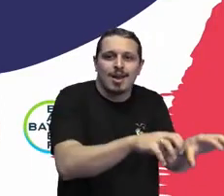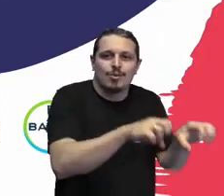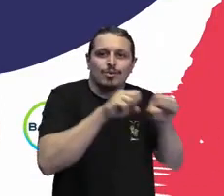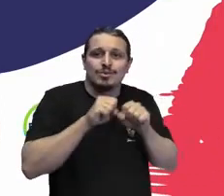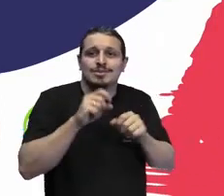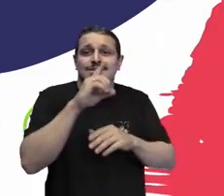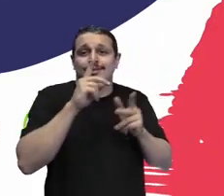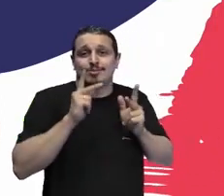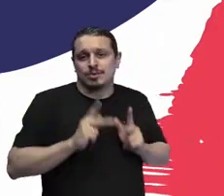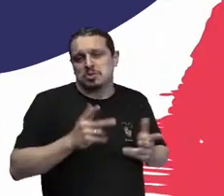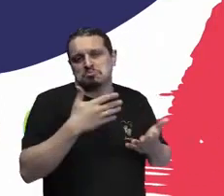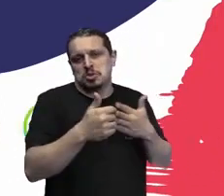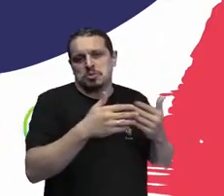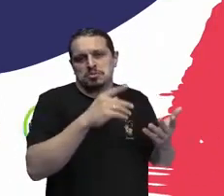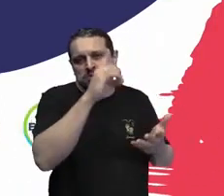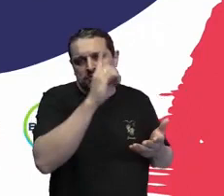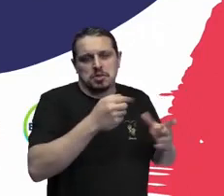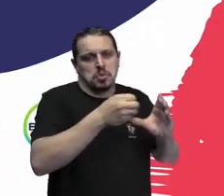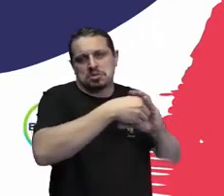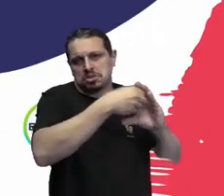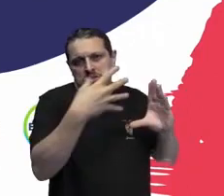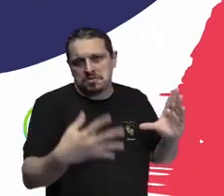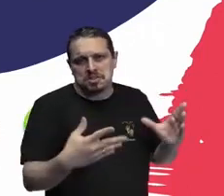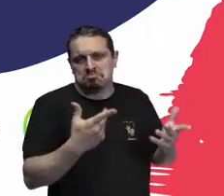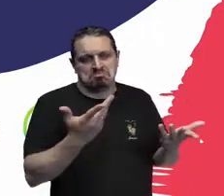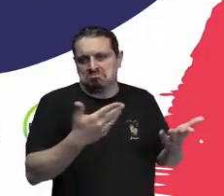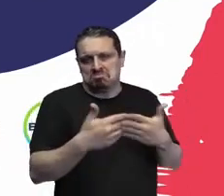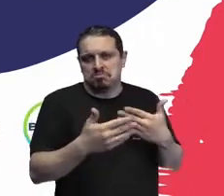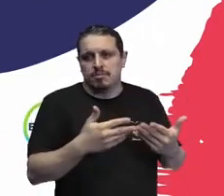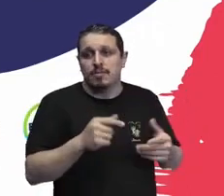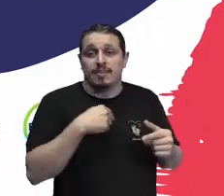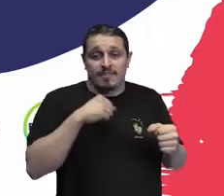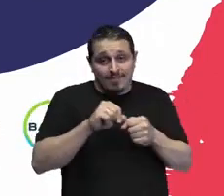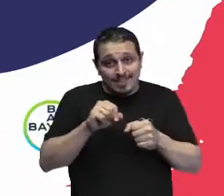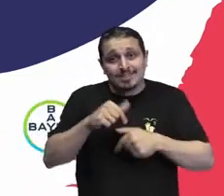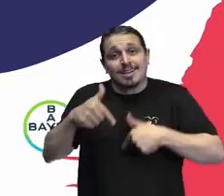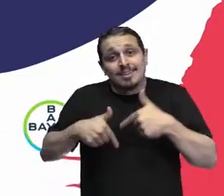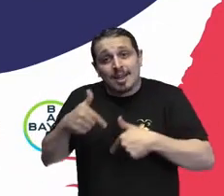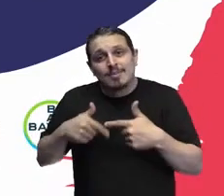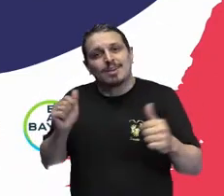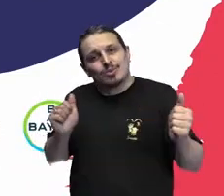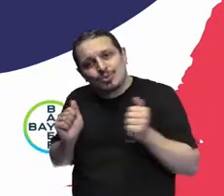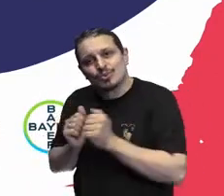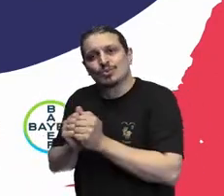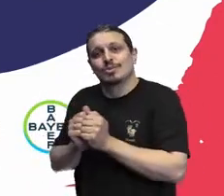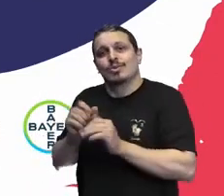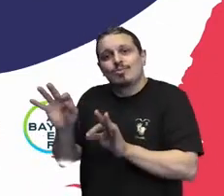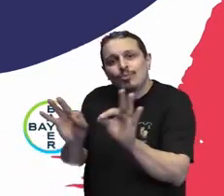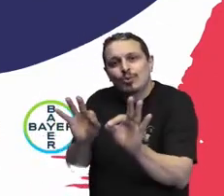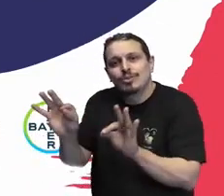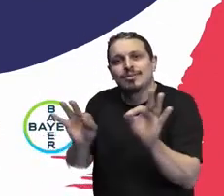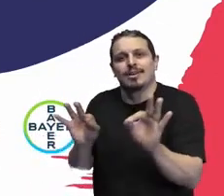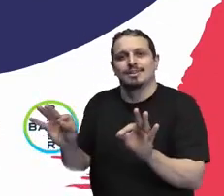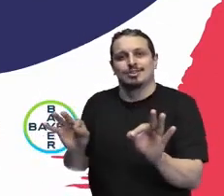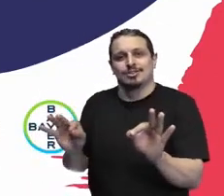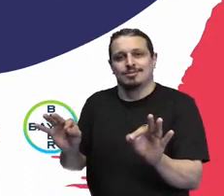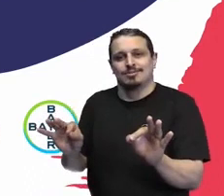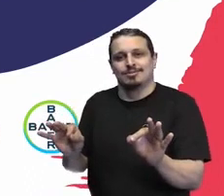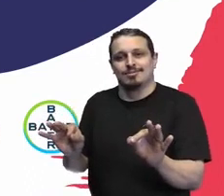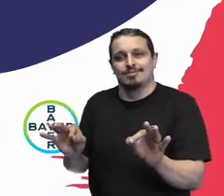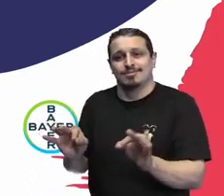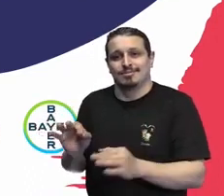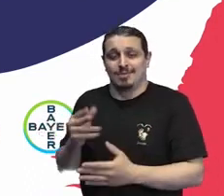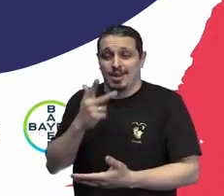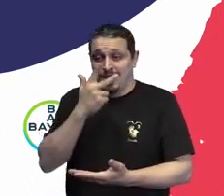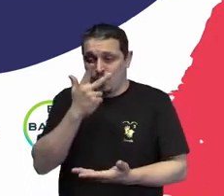sejam elas como os meus colaboradores, ou seja, aquelas pessoas que vão trabalhar junto comigo naquela organização, assim como também os clientes daquela